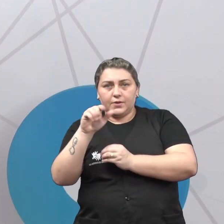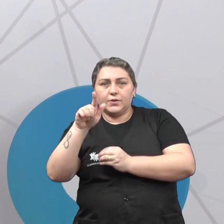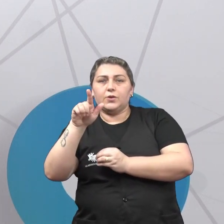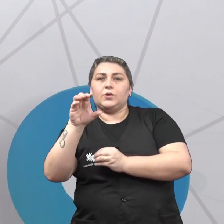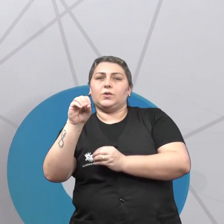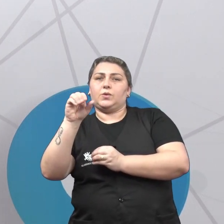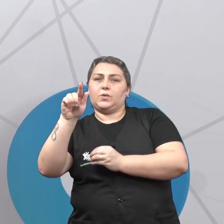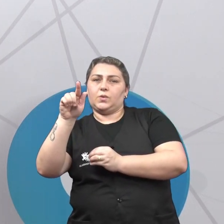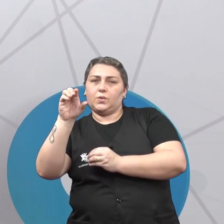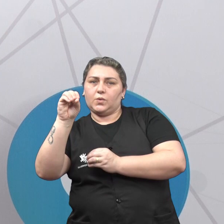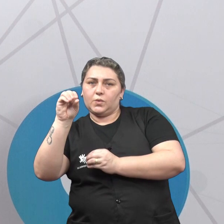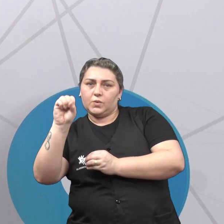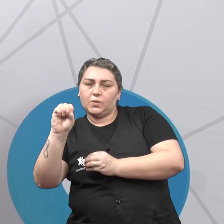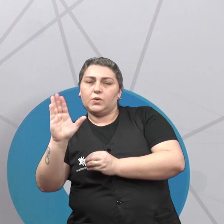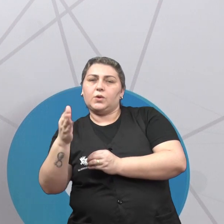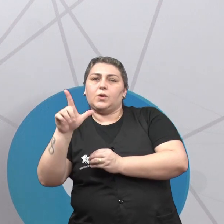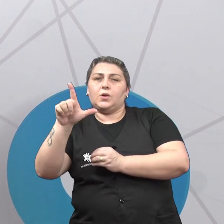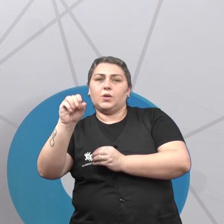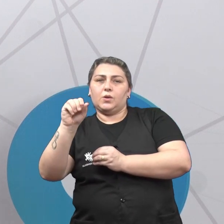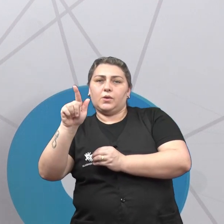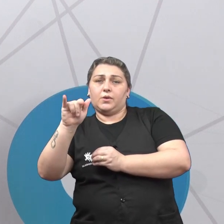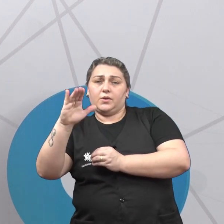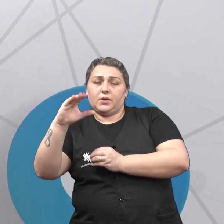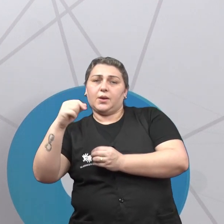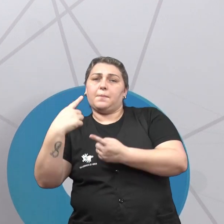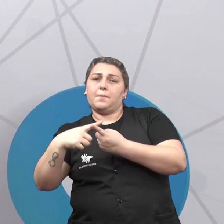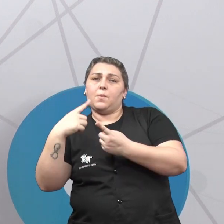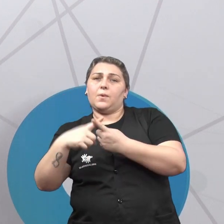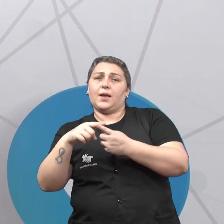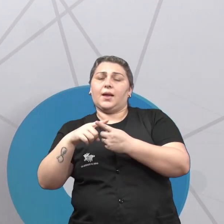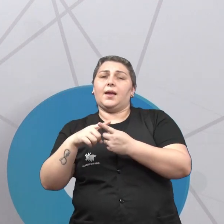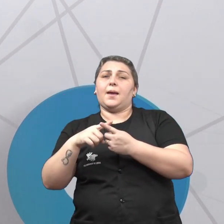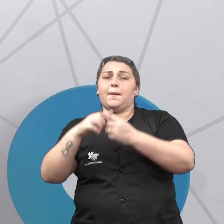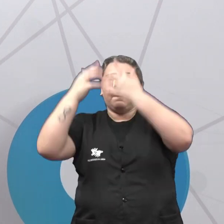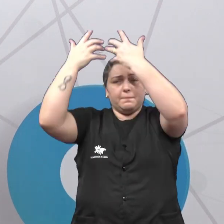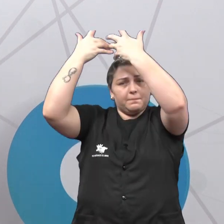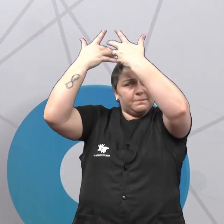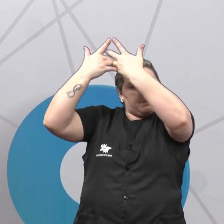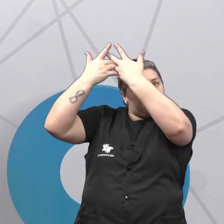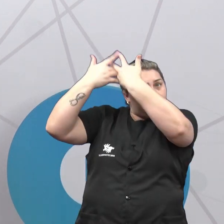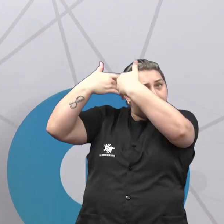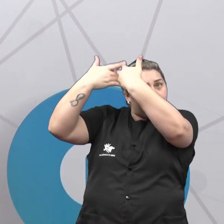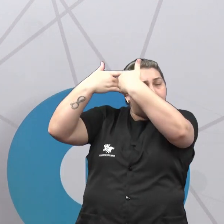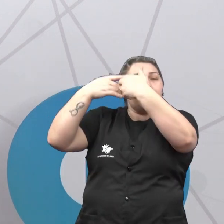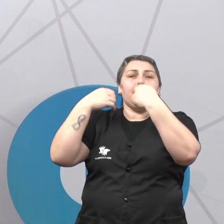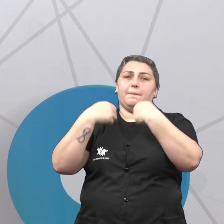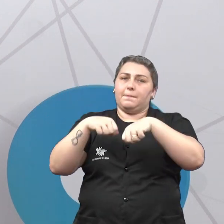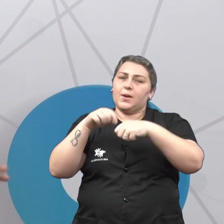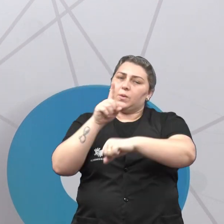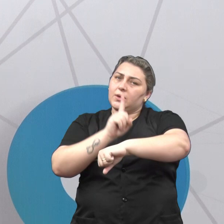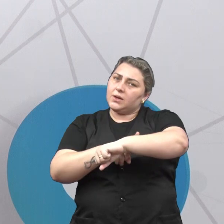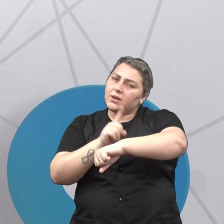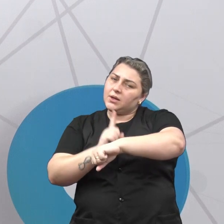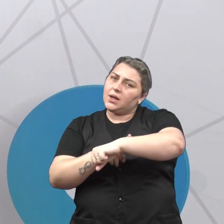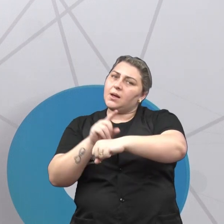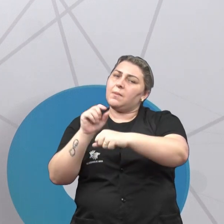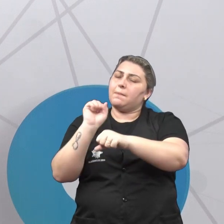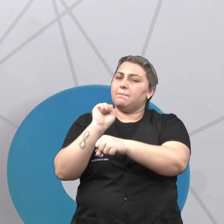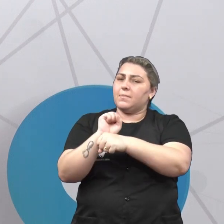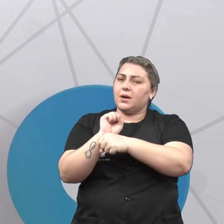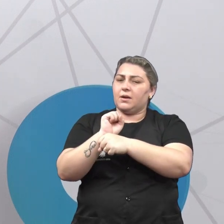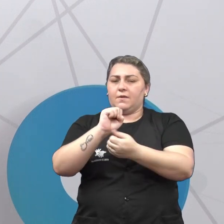cognitiva da gente, né? Então, a gente precisa de uma concentração a mais, precisa de um tempinho a mais para parar e fazer aquela atividade.